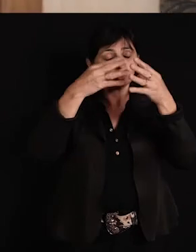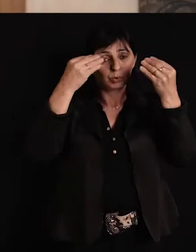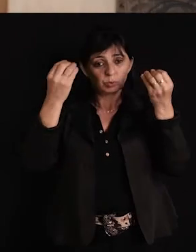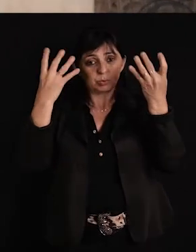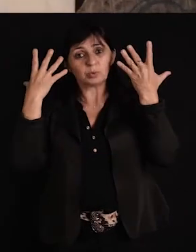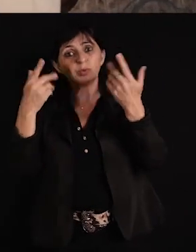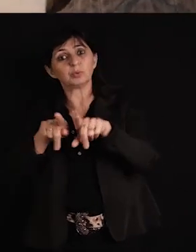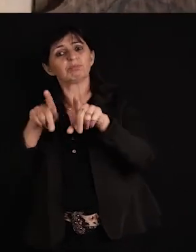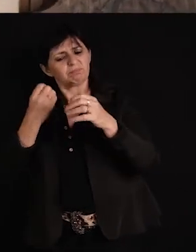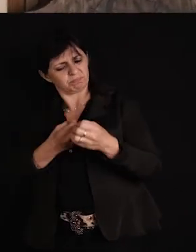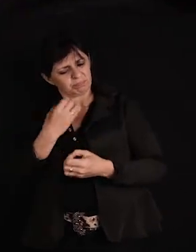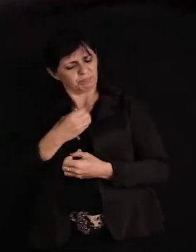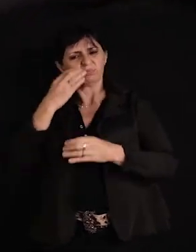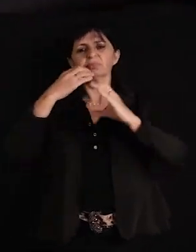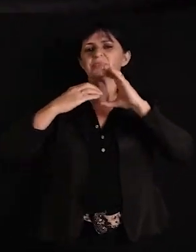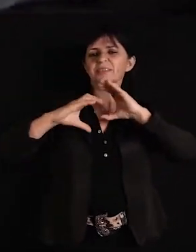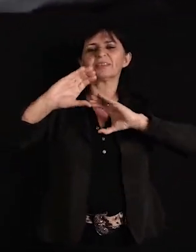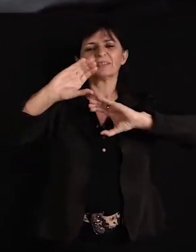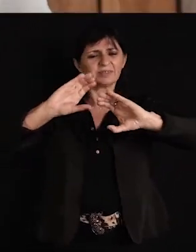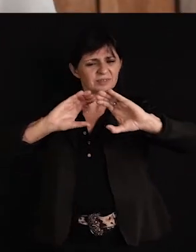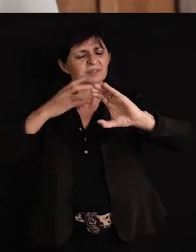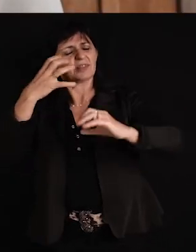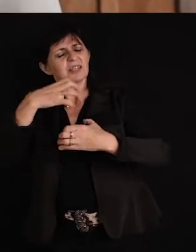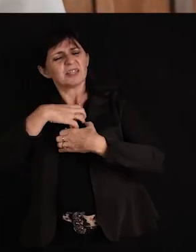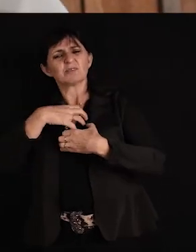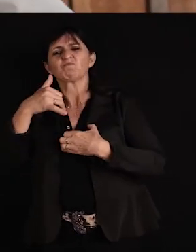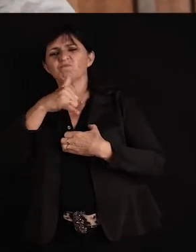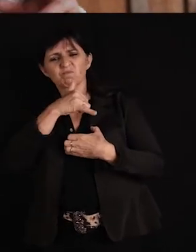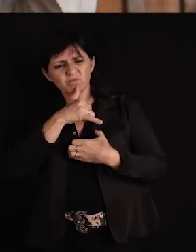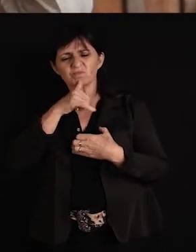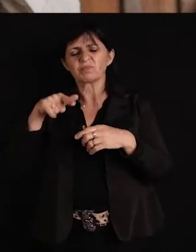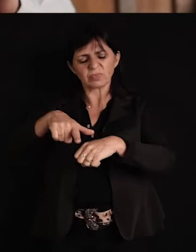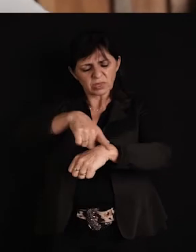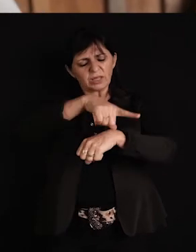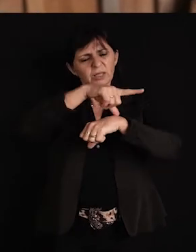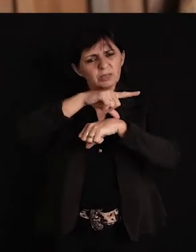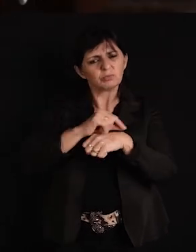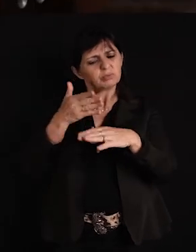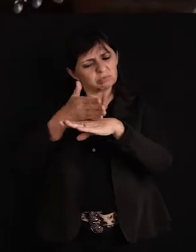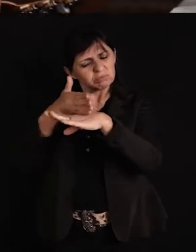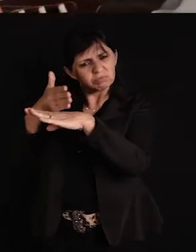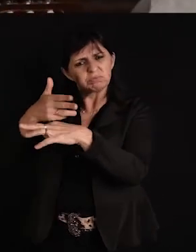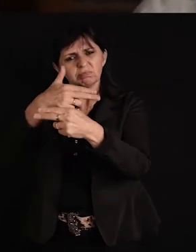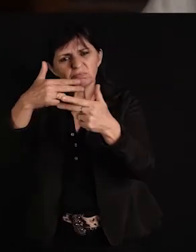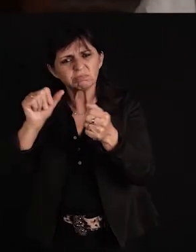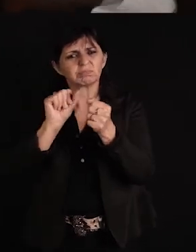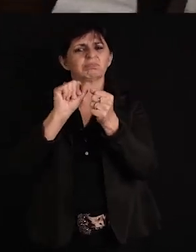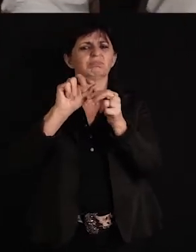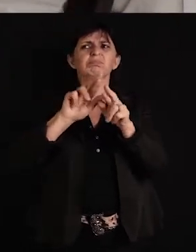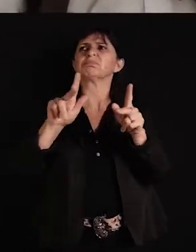cantigas e poesias E nessas noites quando me sinto alpendo Eu vou bem cedo pro balcão das pulperias